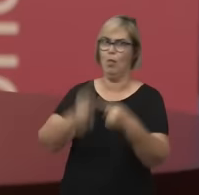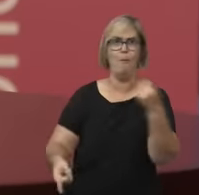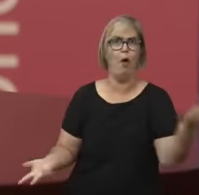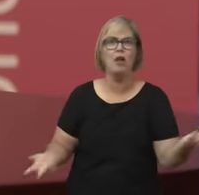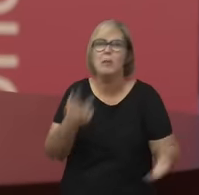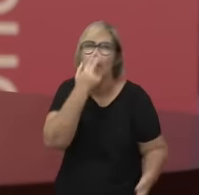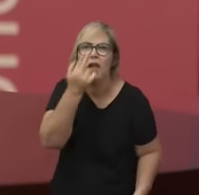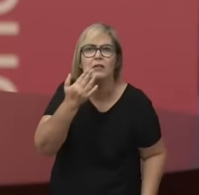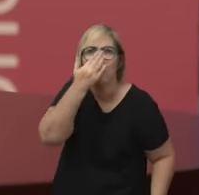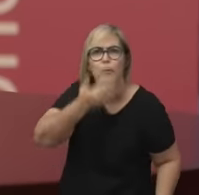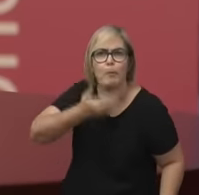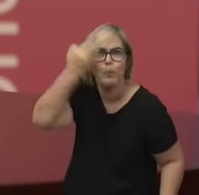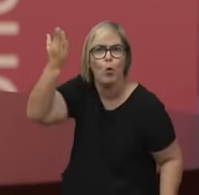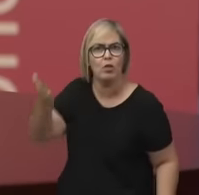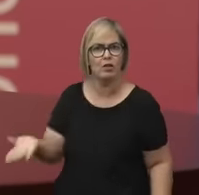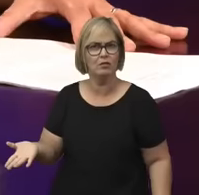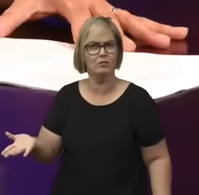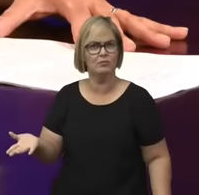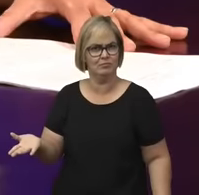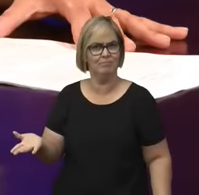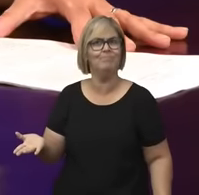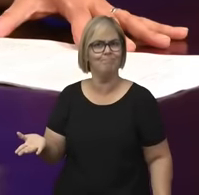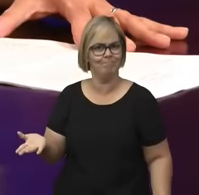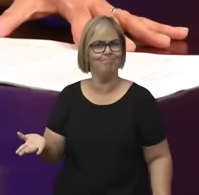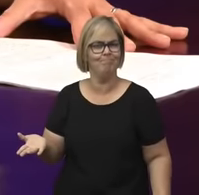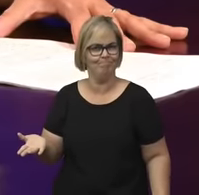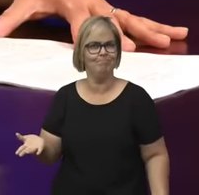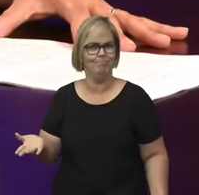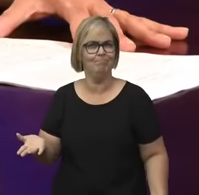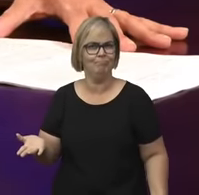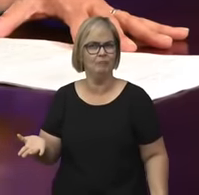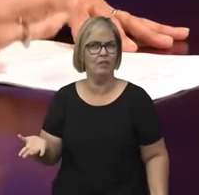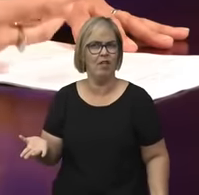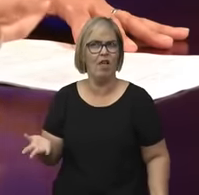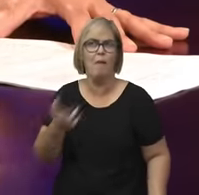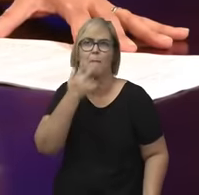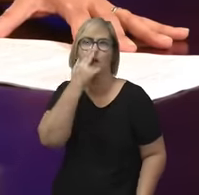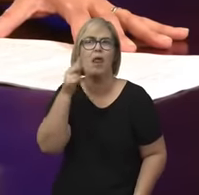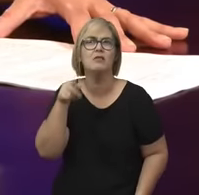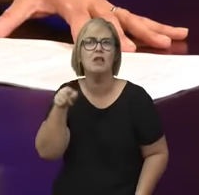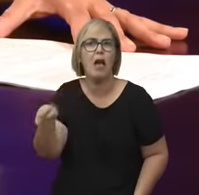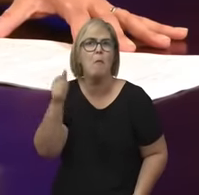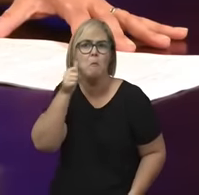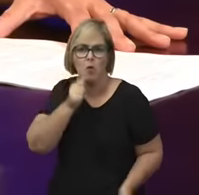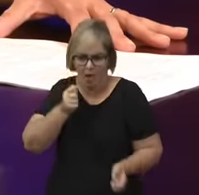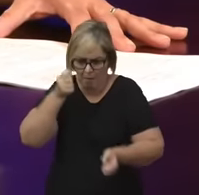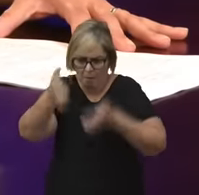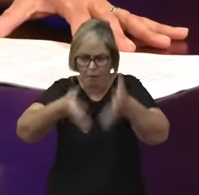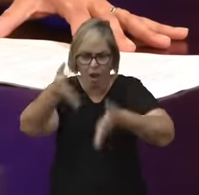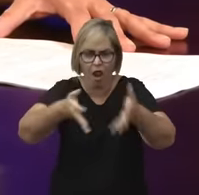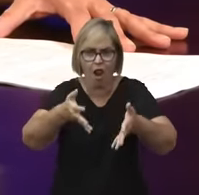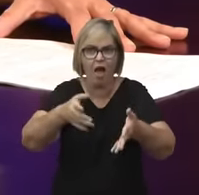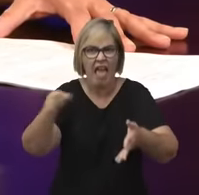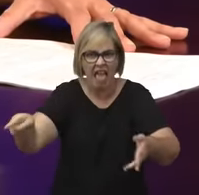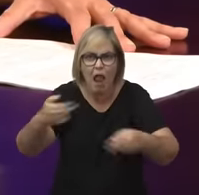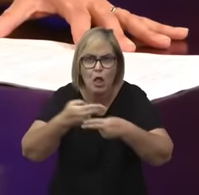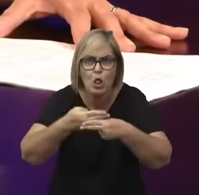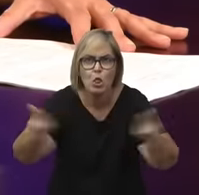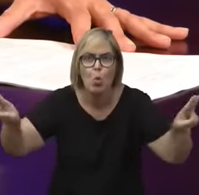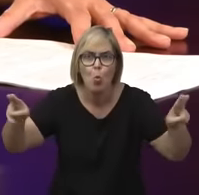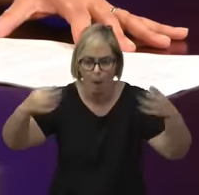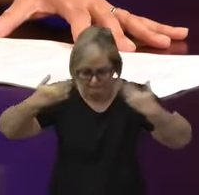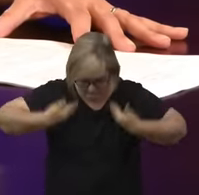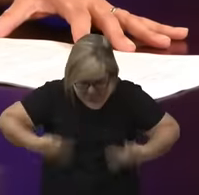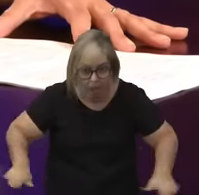se expõem, como se ela estivesse ficando nua na frente dos outros. Então,